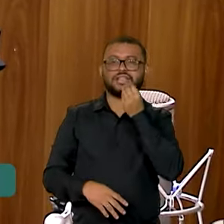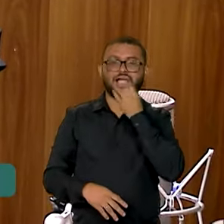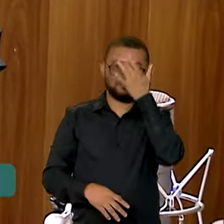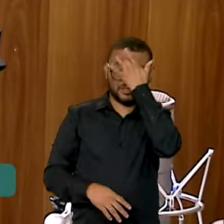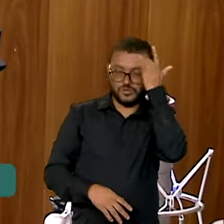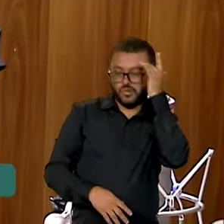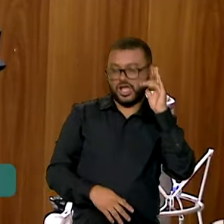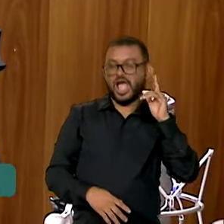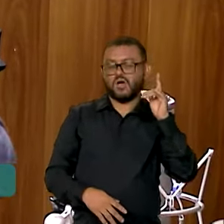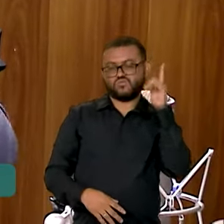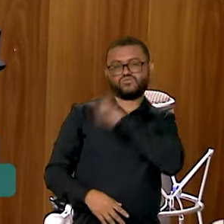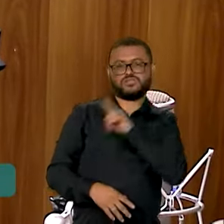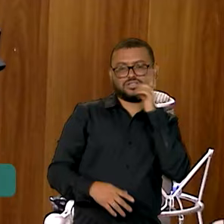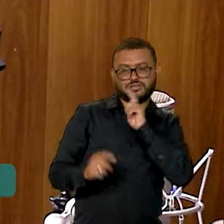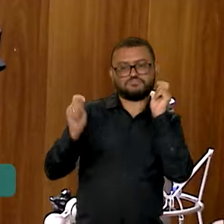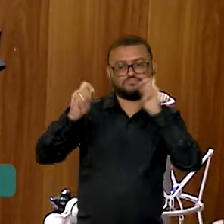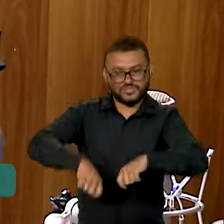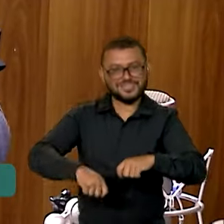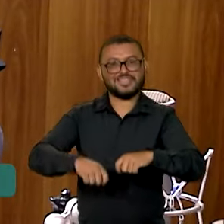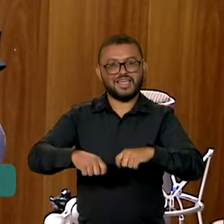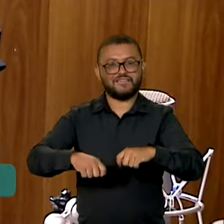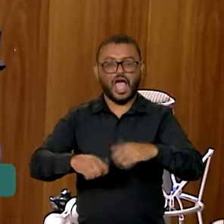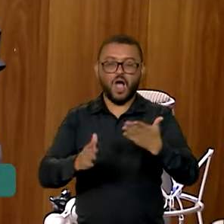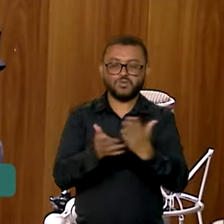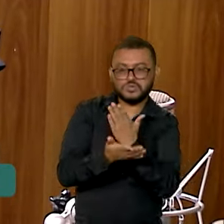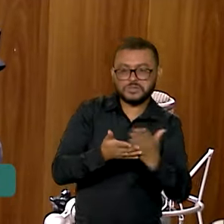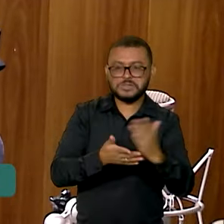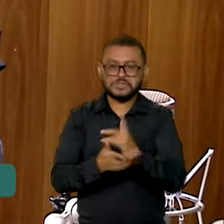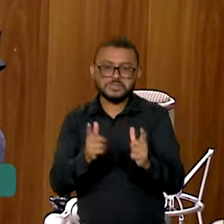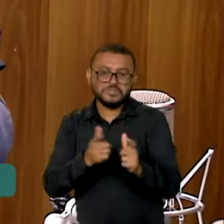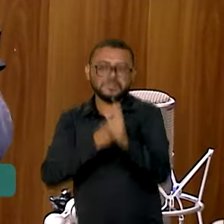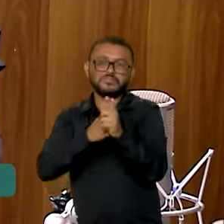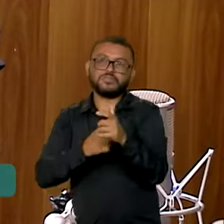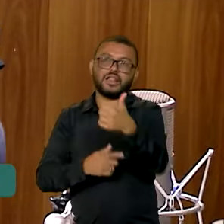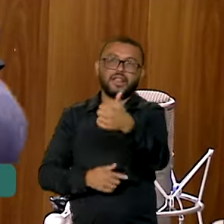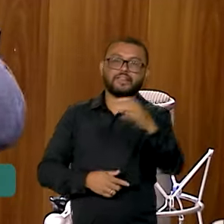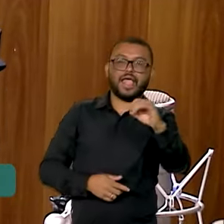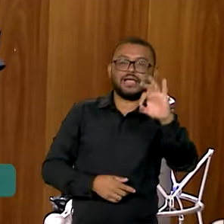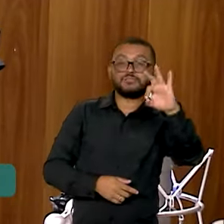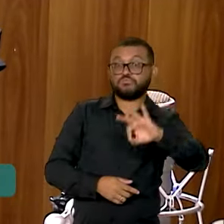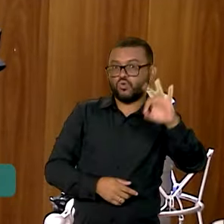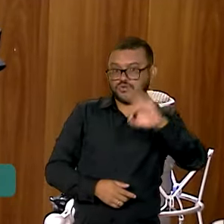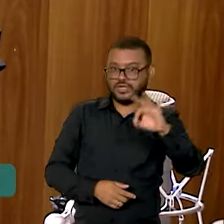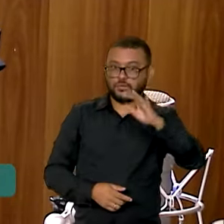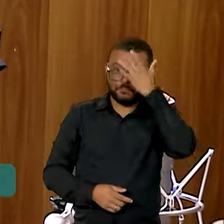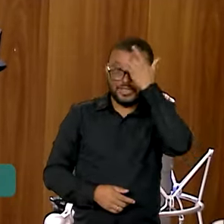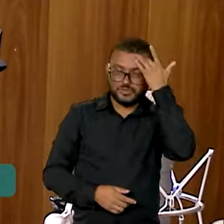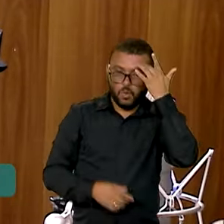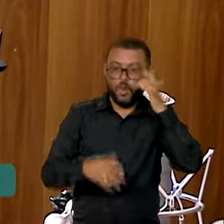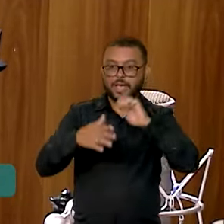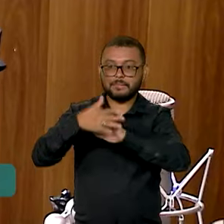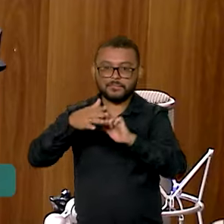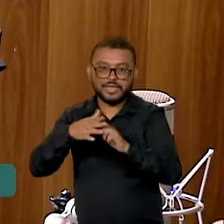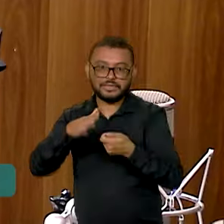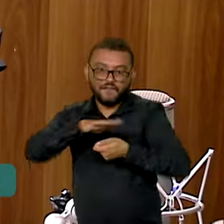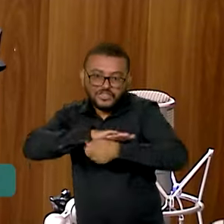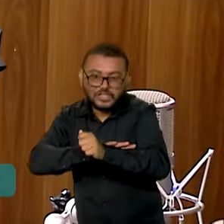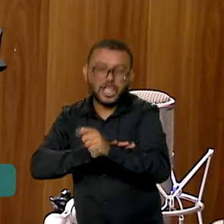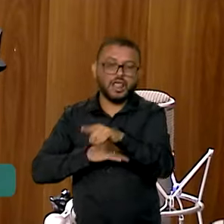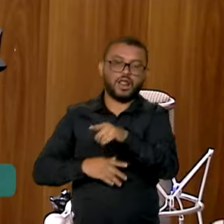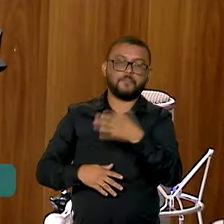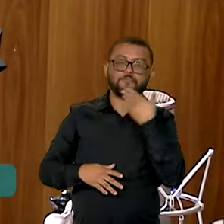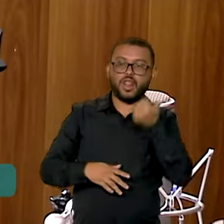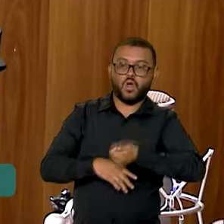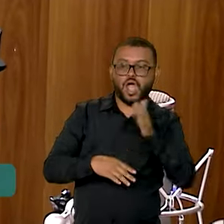aproveitar essa chance, que está com problemas, significa mais ou menos uns 10% de todo mundo que empreende no Brasil, aproveitar essa